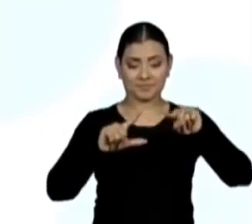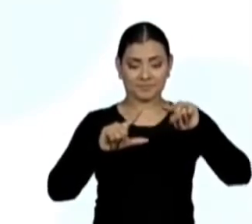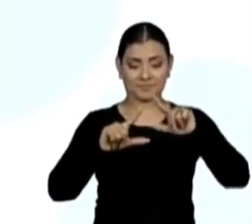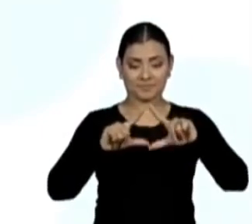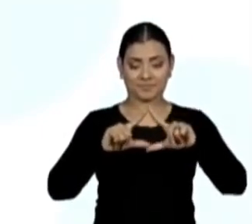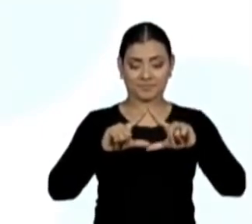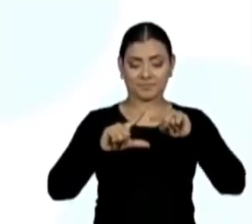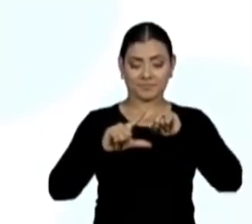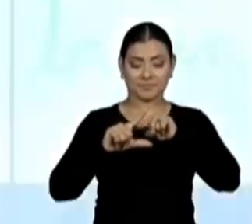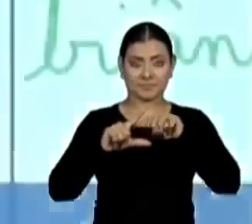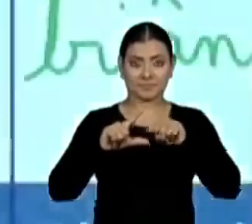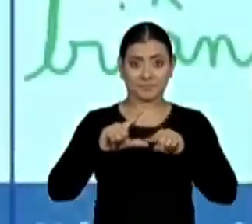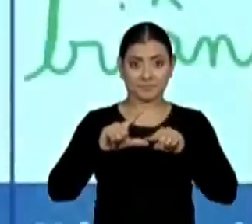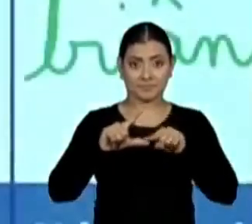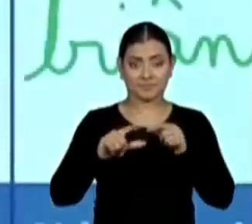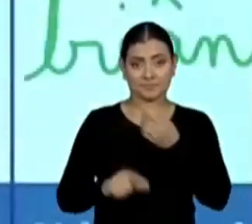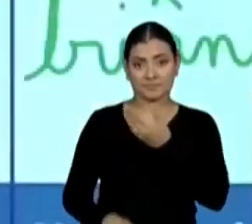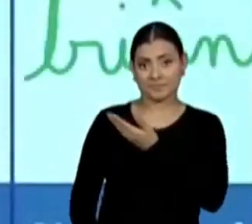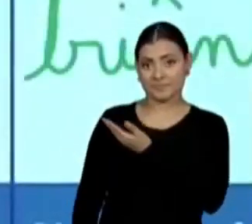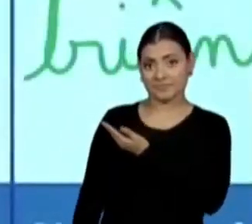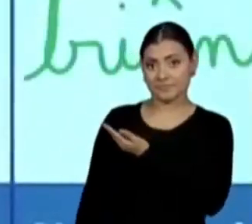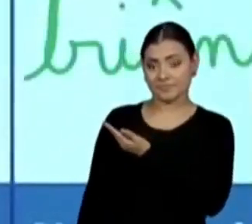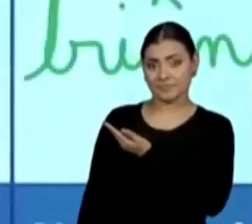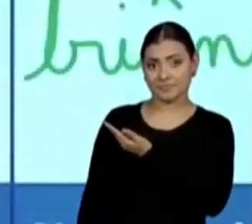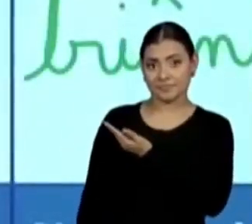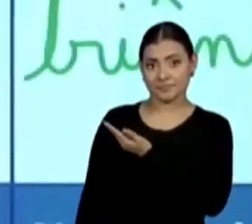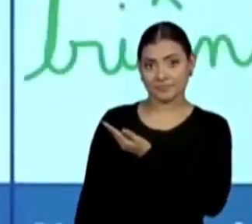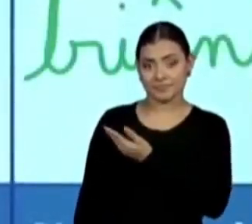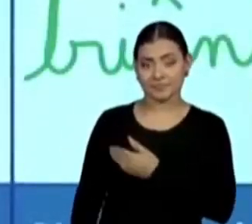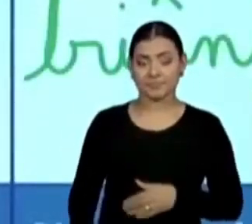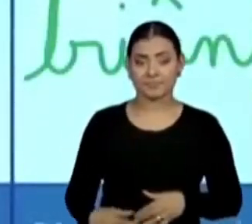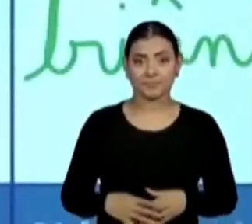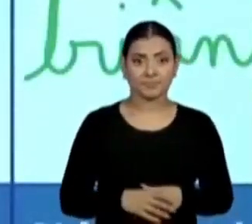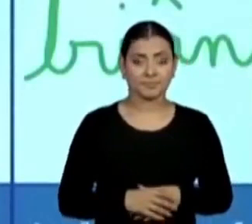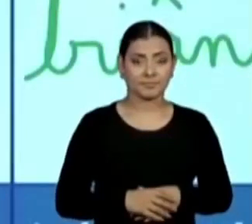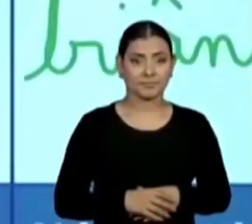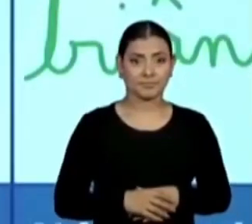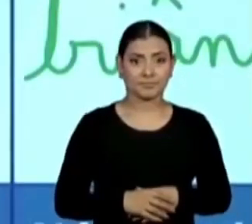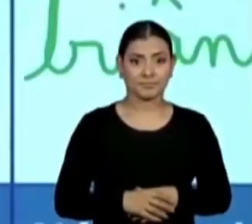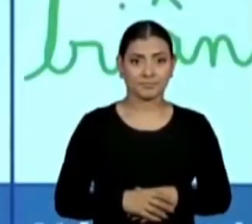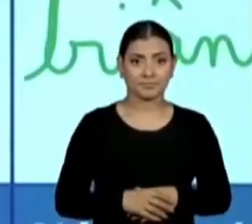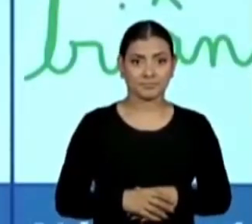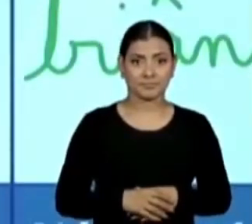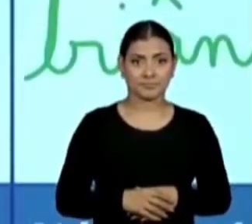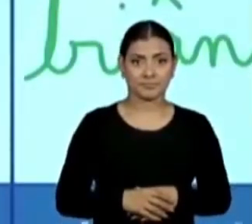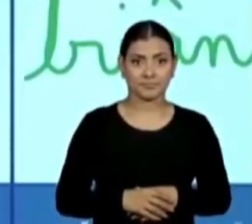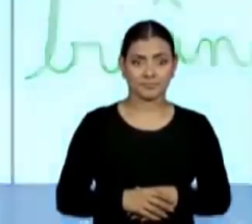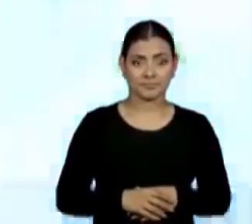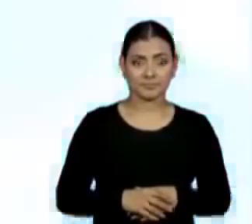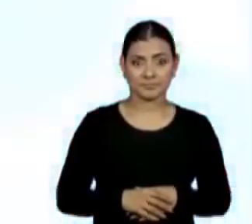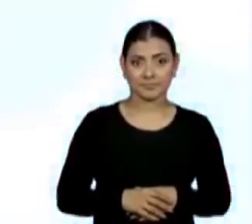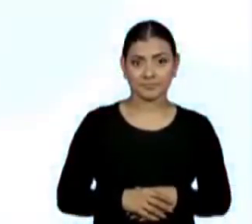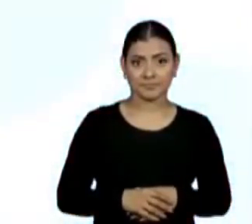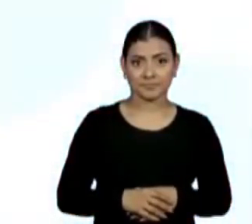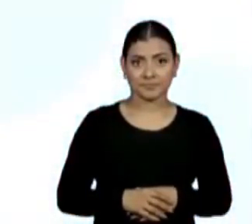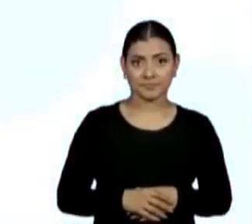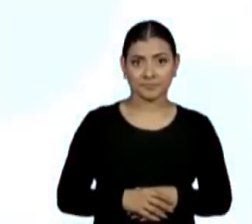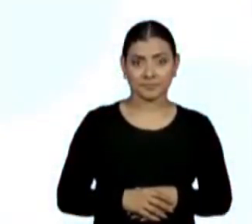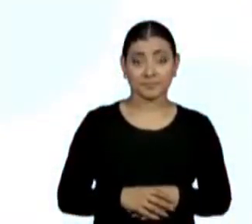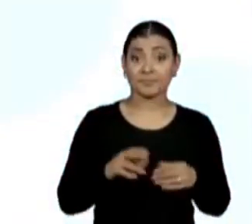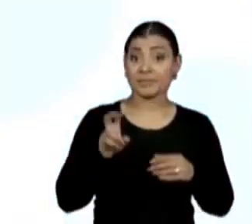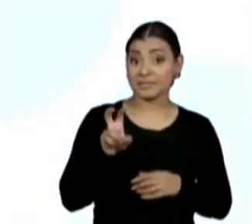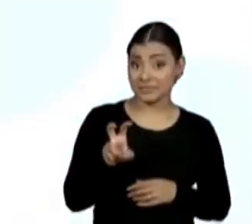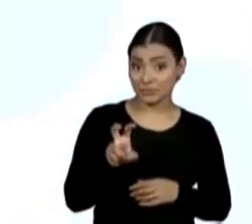um, dois, três, quatro, cinco ângulos. Fiz o meu